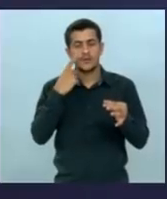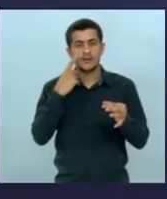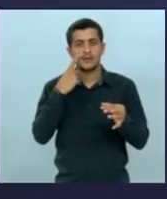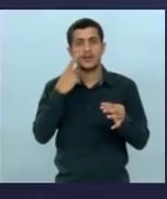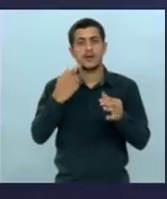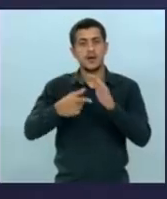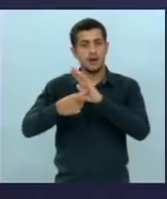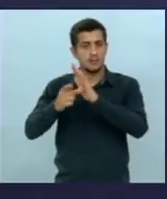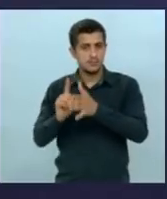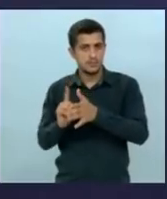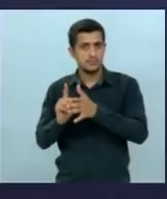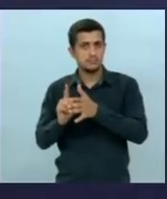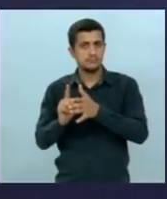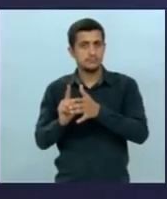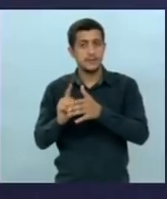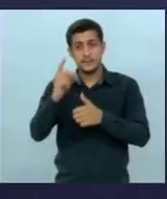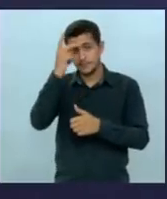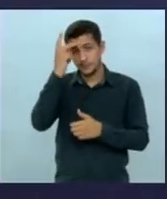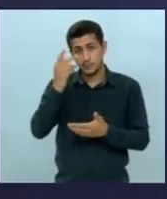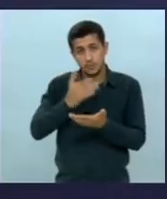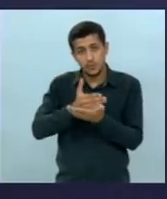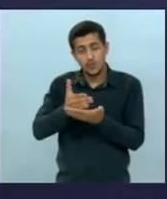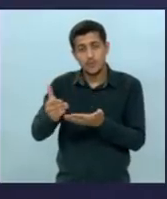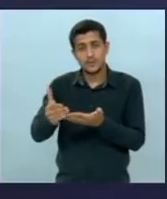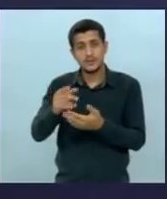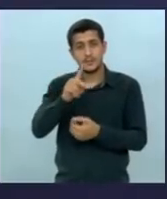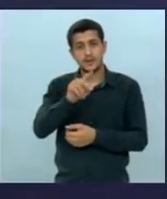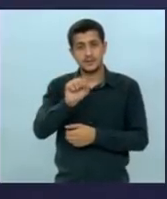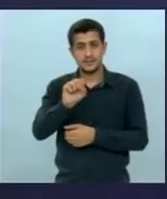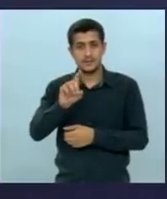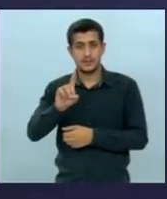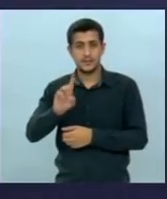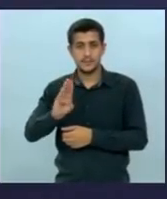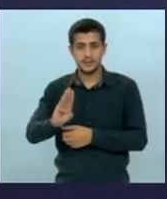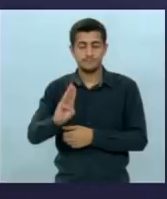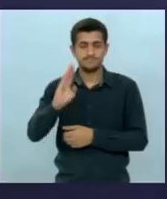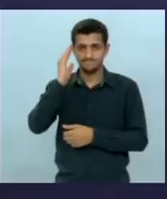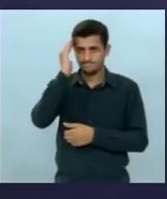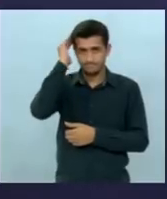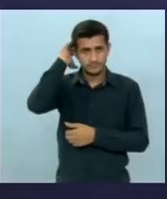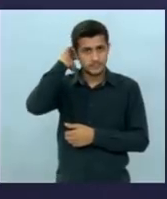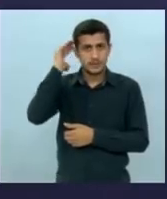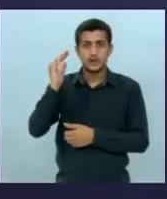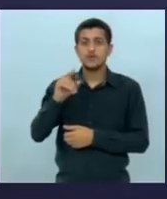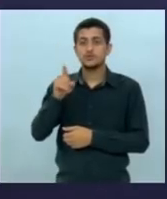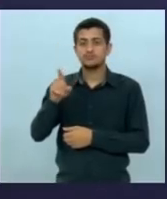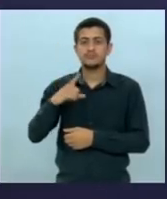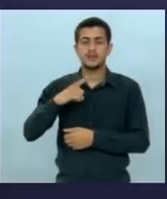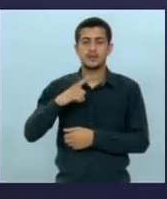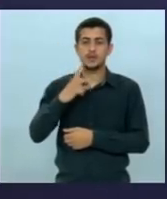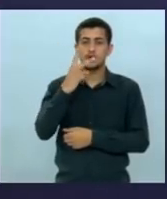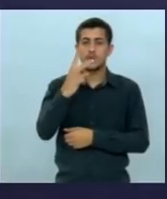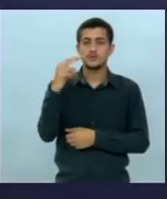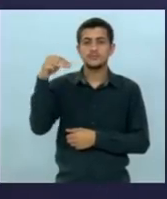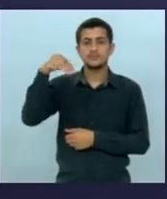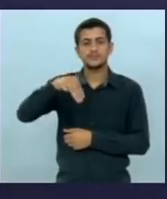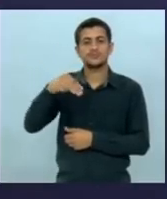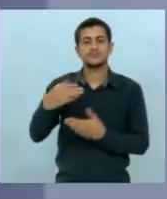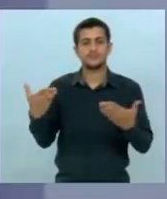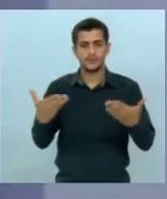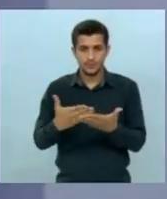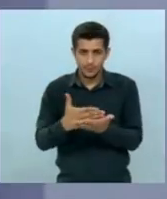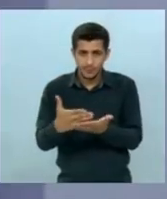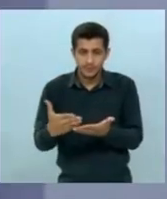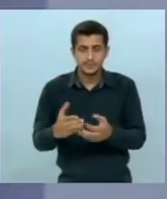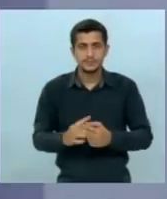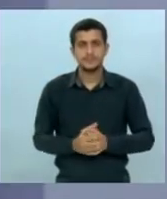foi feito anteriormente quem começa o candidato do PSDB Reinaldo Azambuja o senhor tem dois minutos a partir de agora